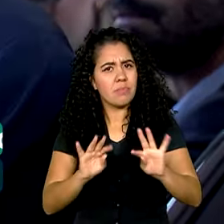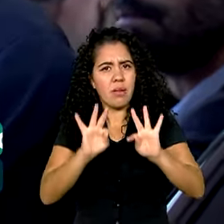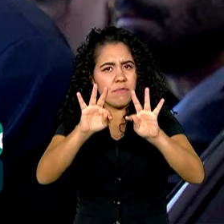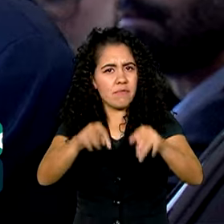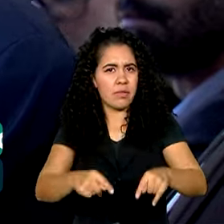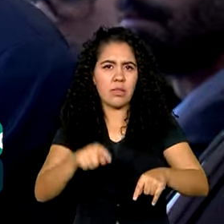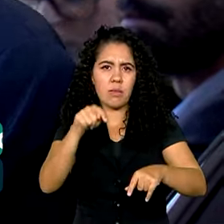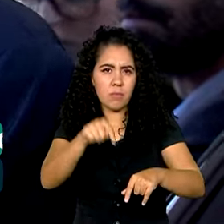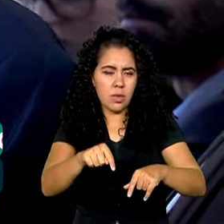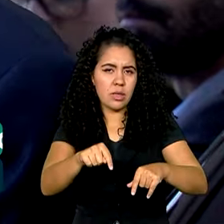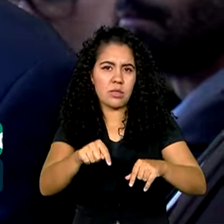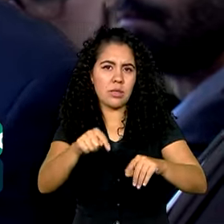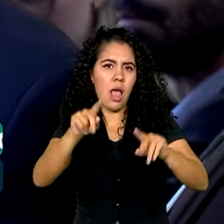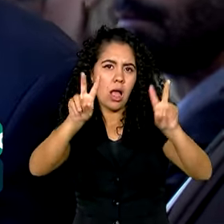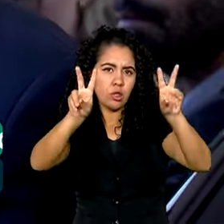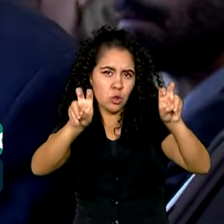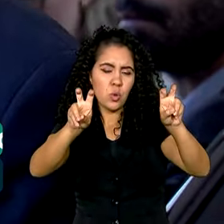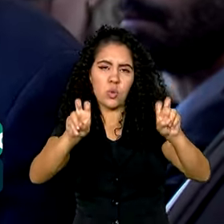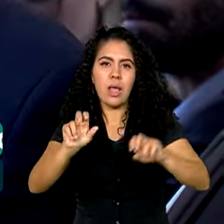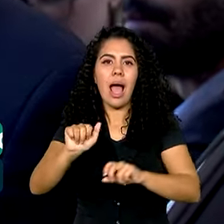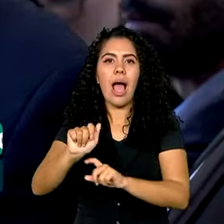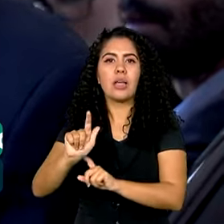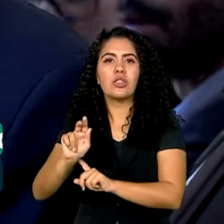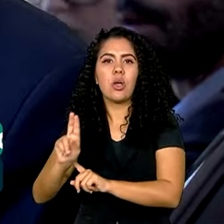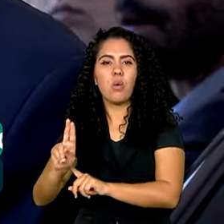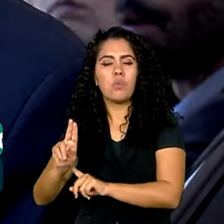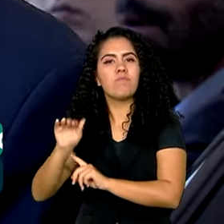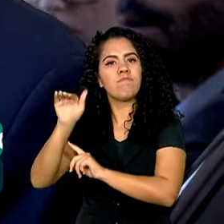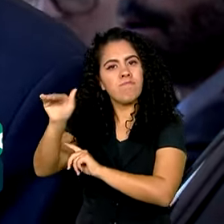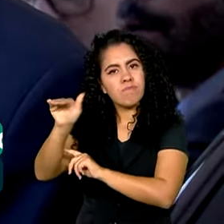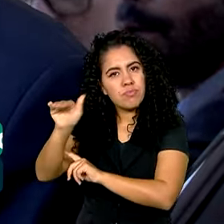polêmica, a AGU vai ser acionada e põe fim a essa discussão.